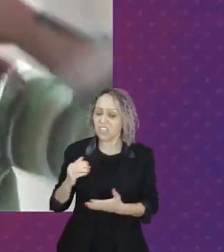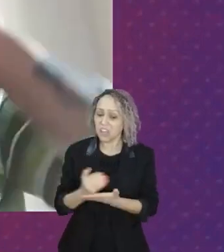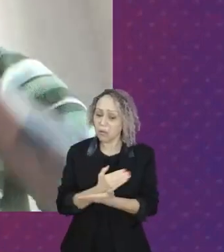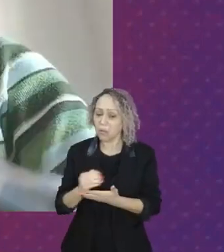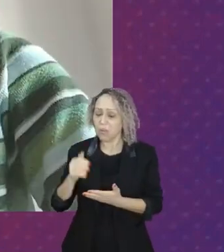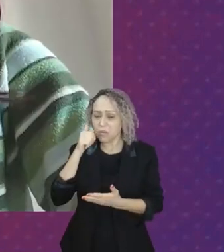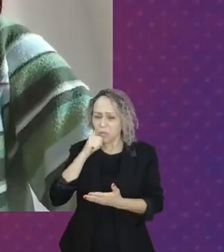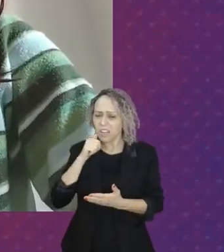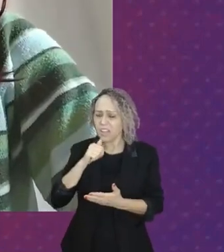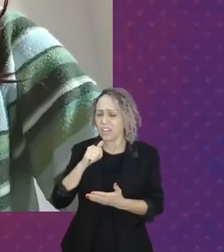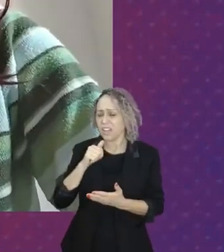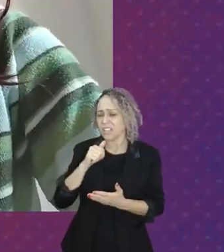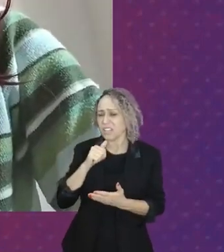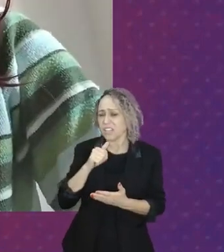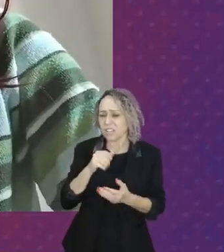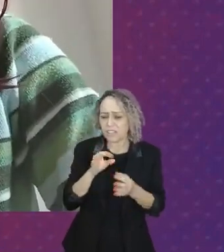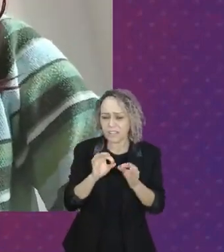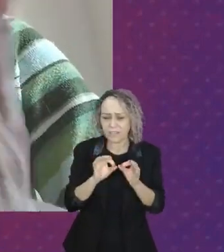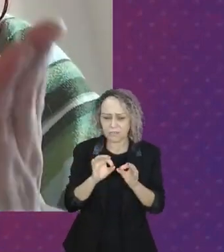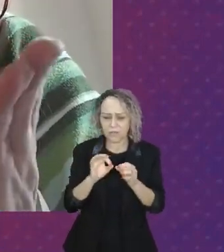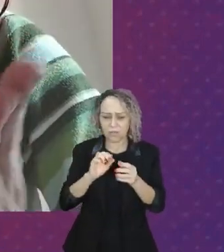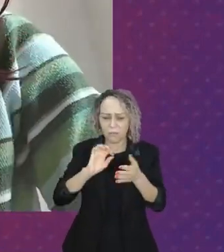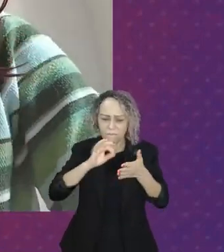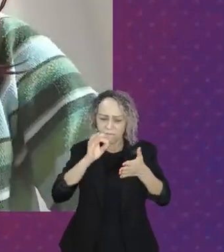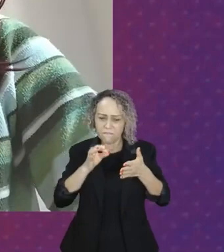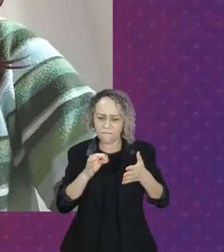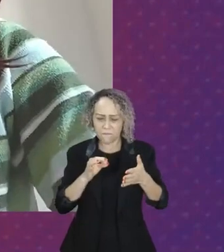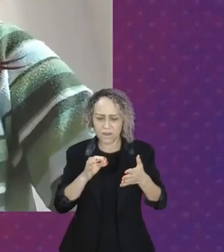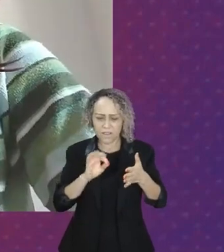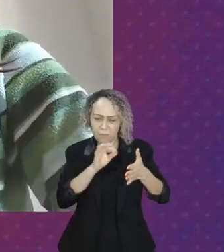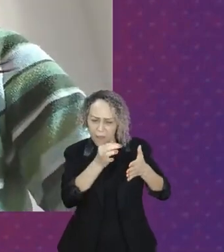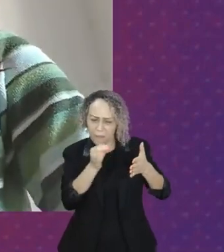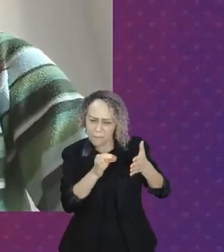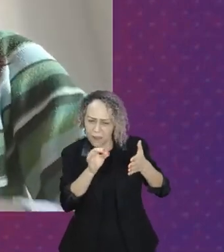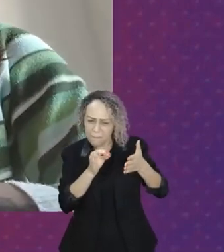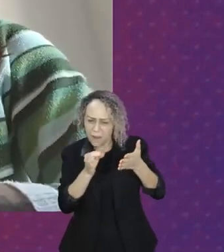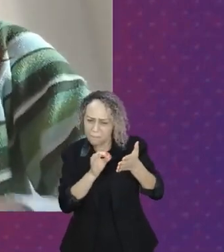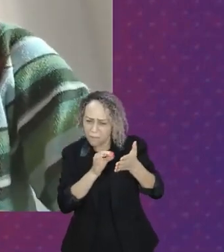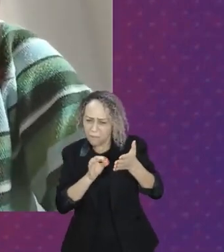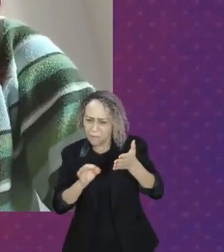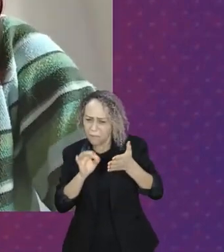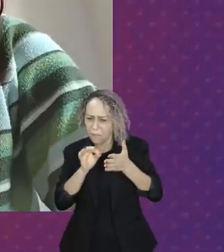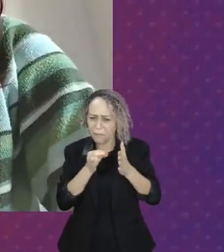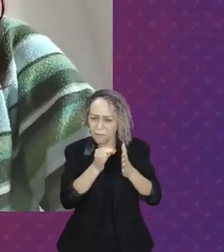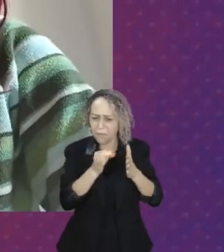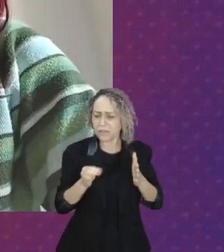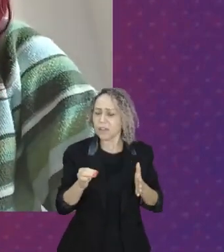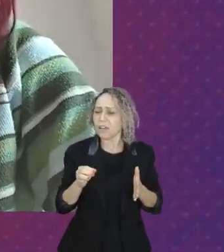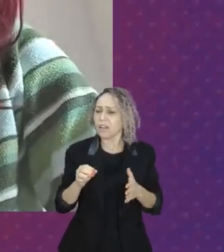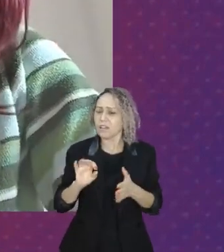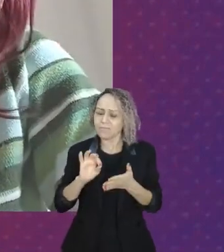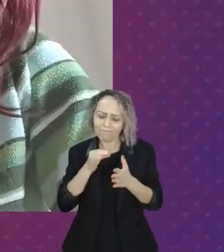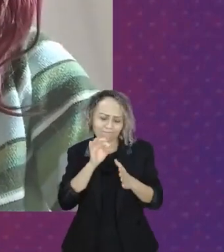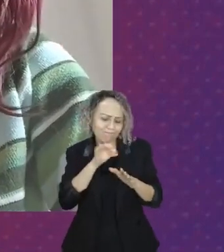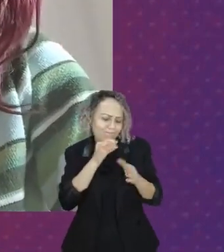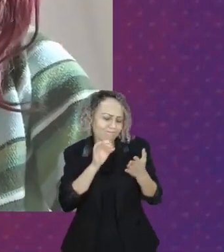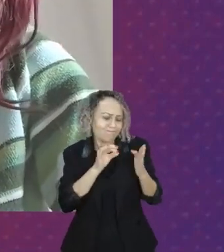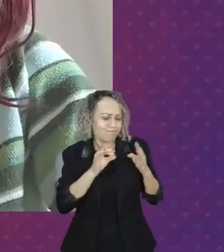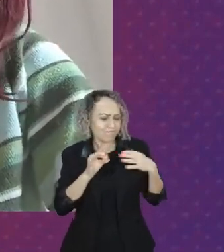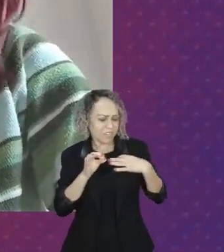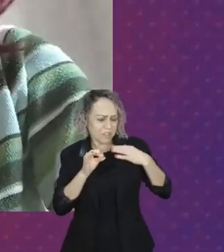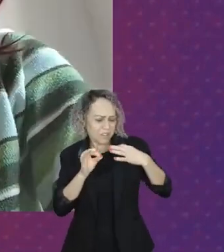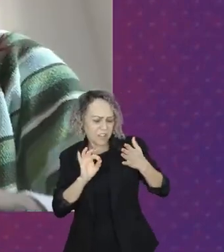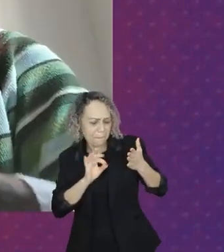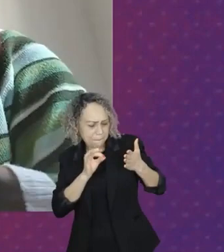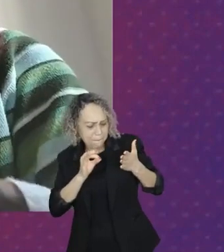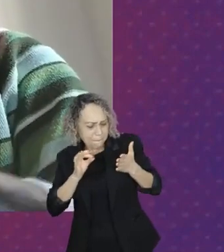do Norte que fizeram o vestido da Janja para o casamento. bordadeira. Bordado é arte também.